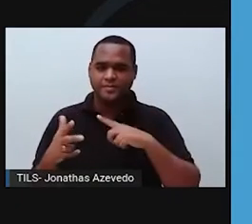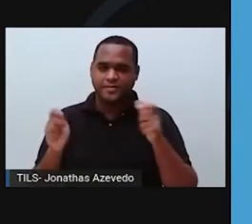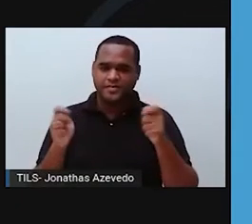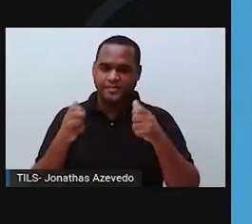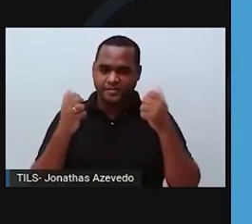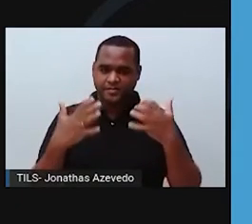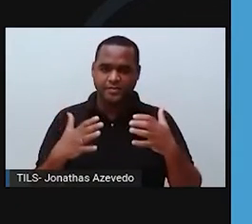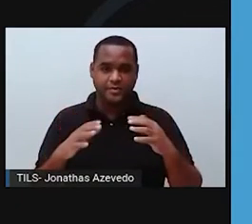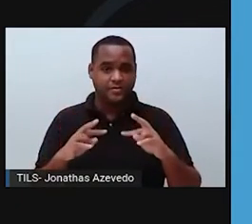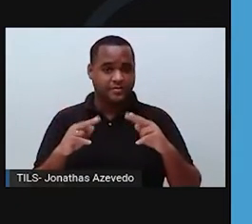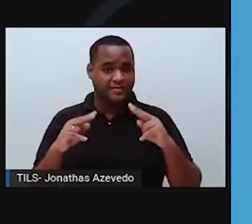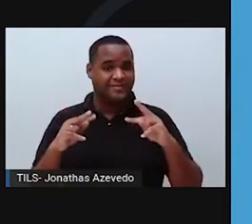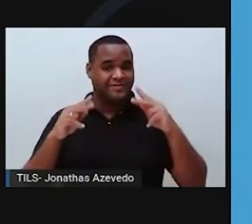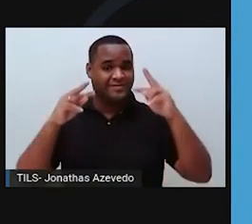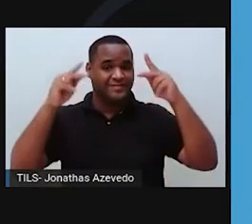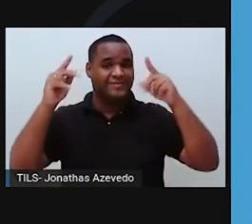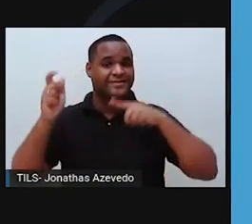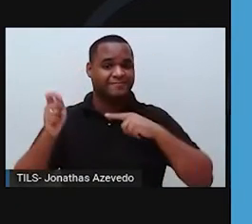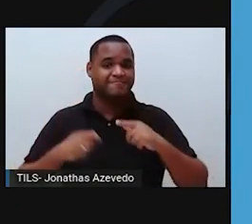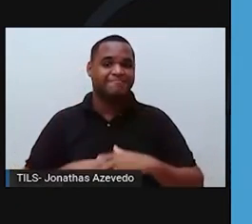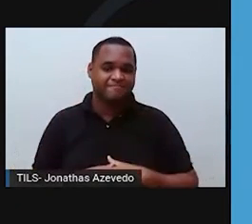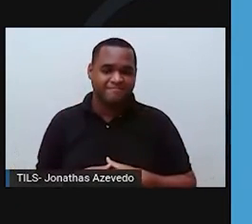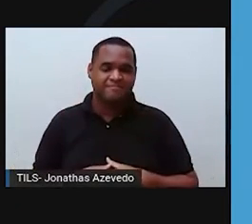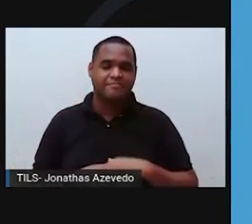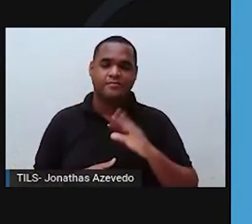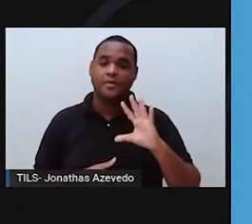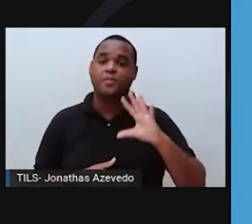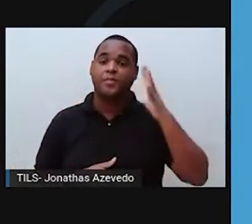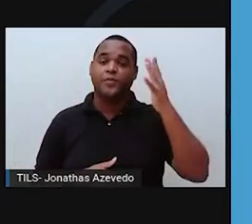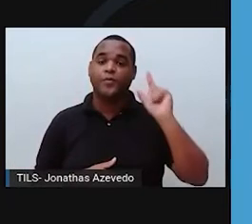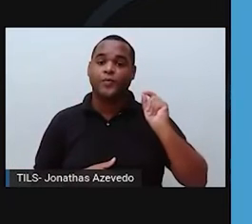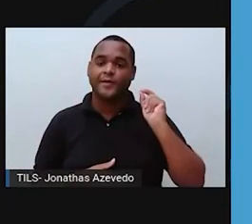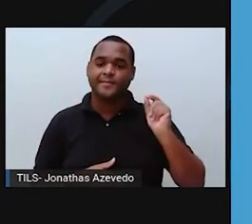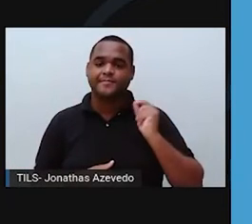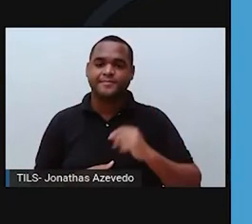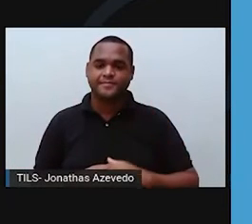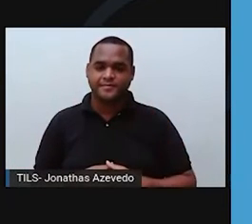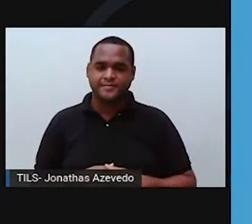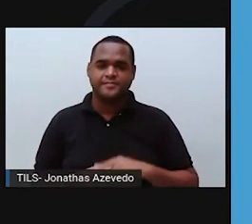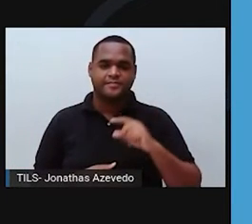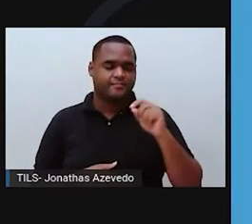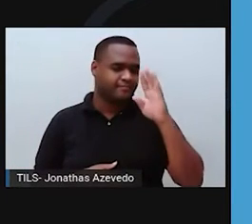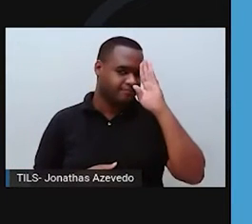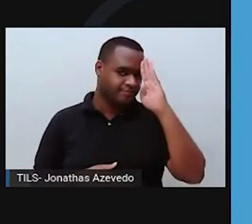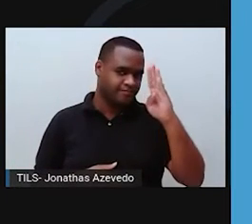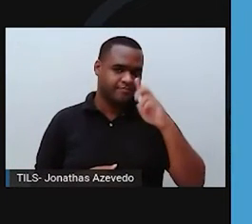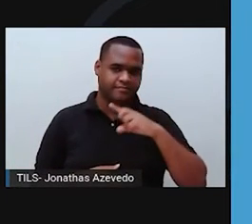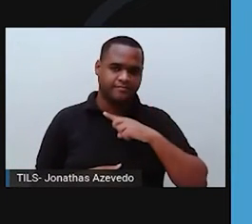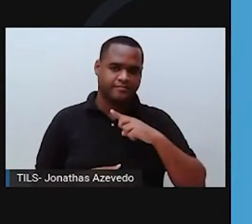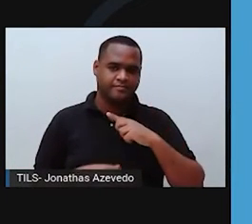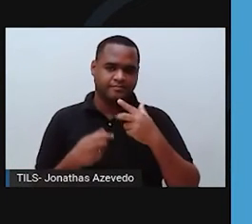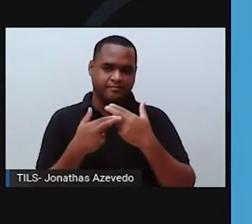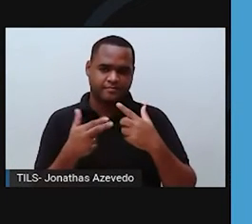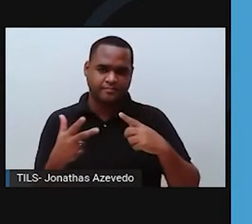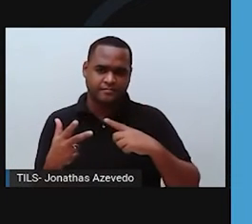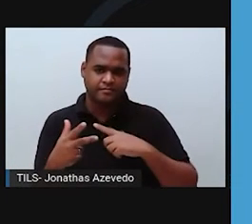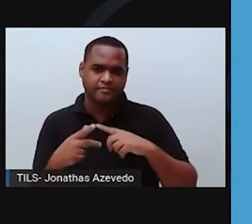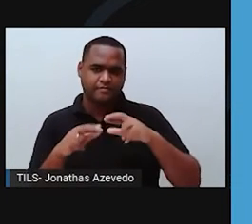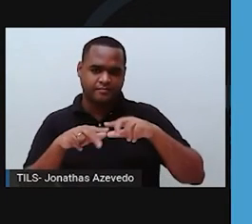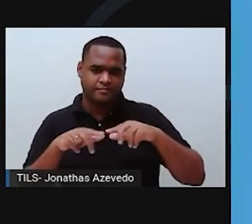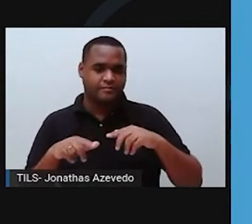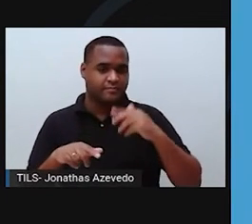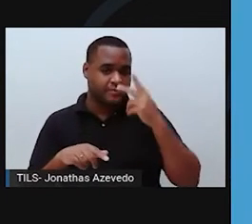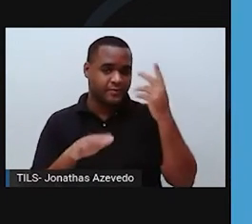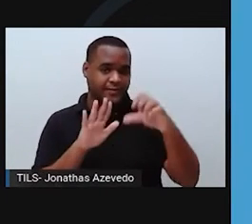aumenta cada vez mais e tende a crescer. Causas do desmatamento na Amazônia Entre as principais causas estão a impunidade de crimes